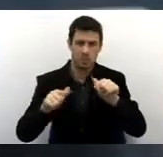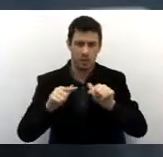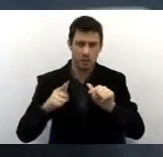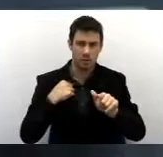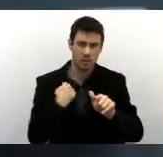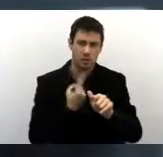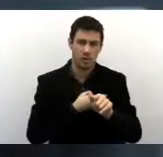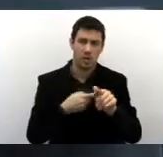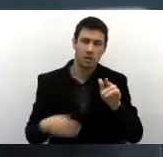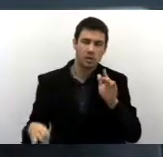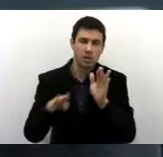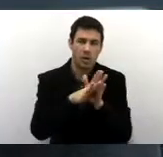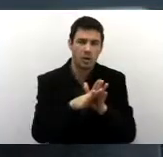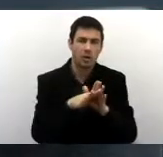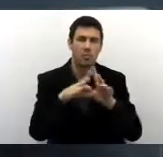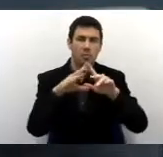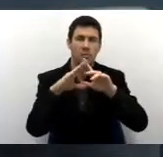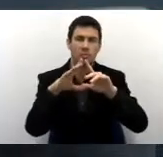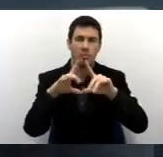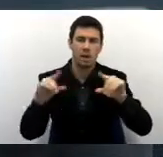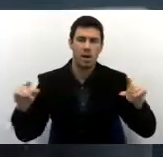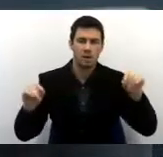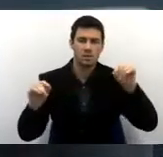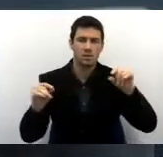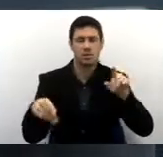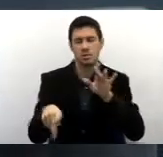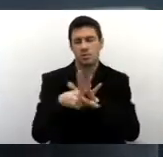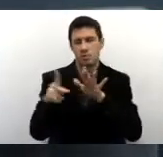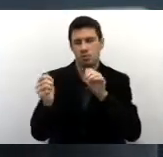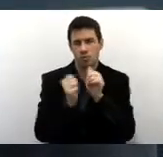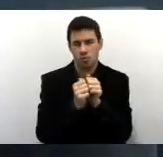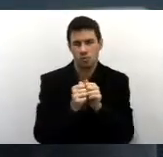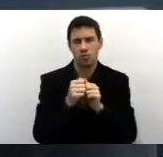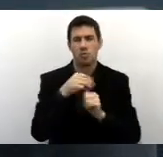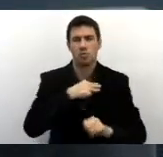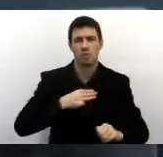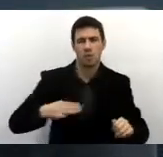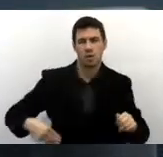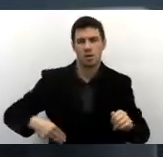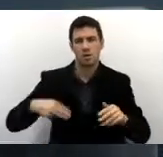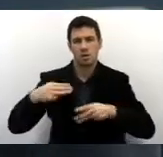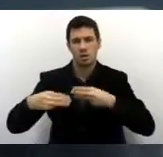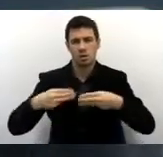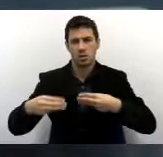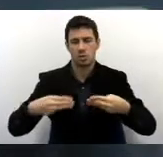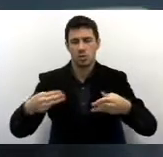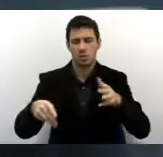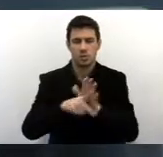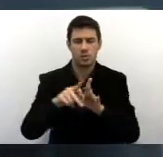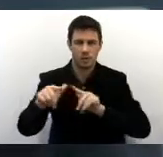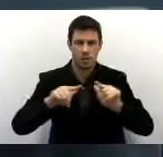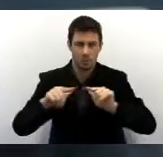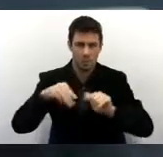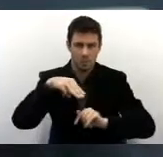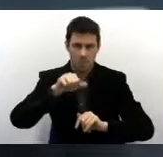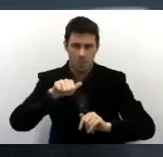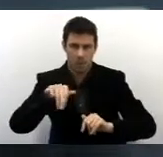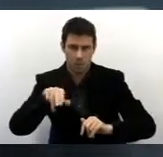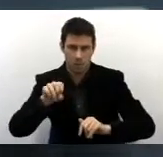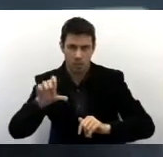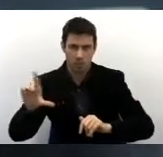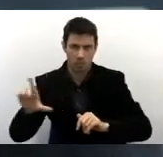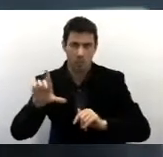Brasília com o ministro do trabalho, Manuel Dias. E o bairro que vai ganhar